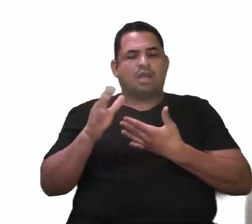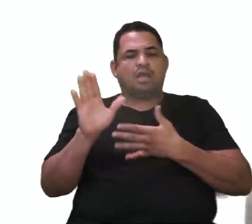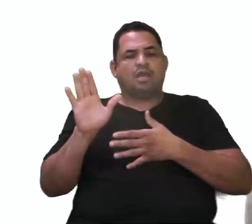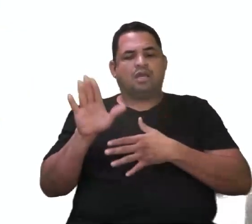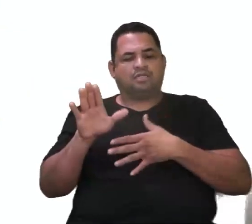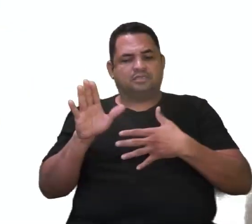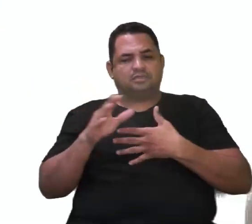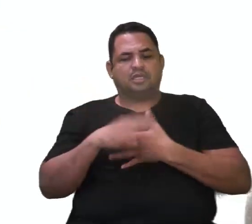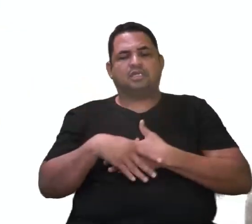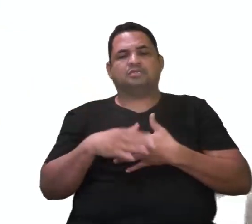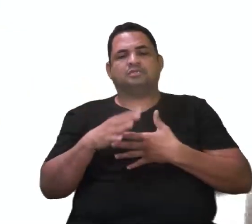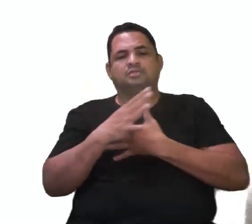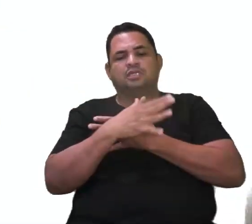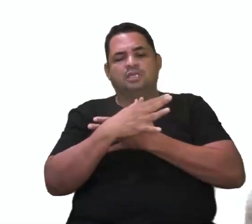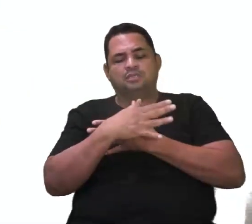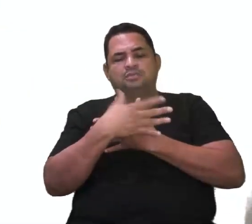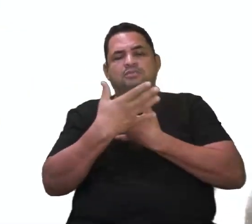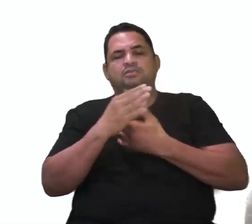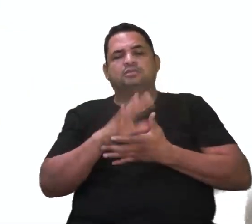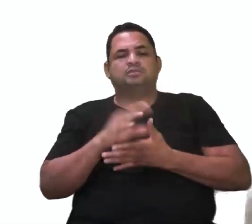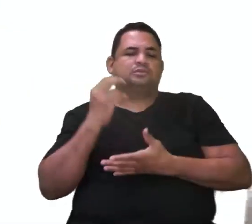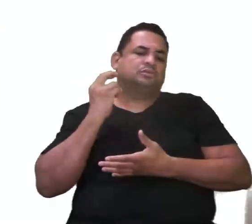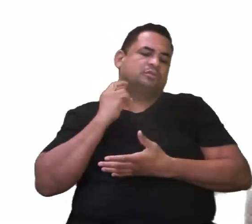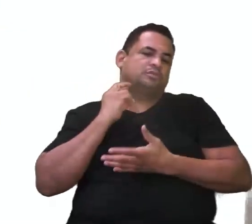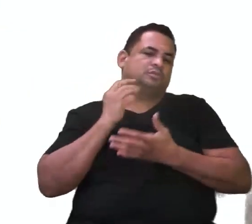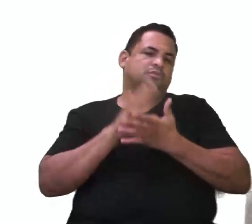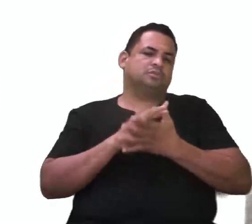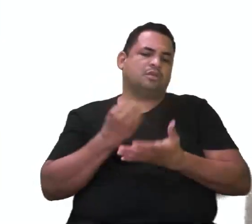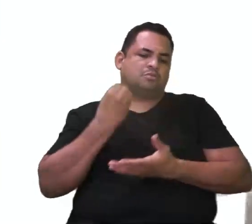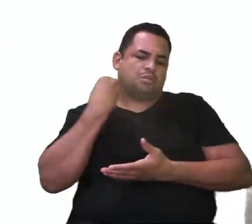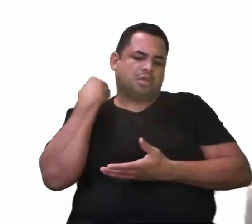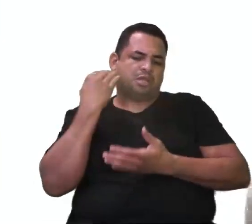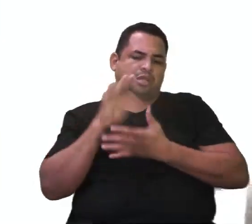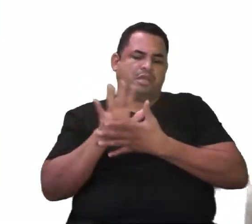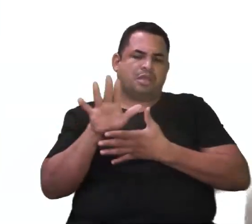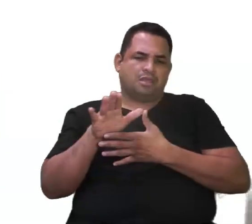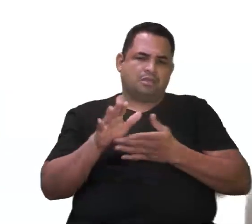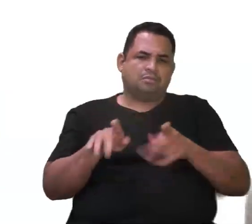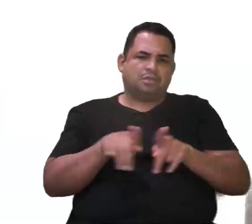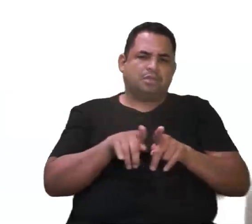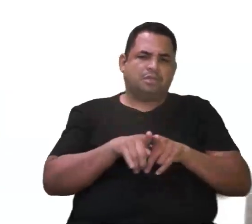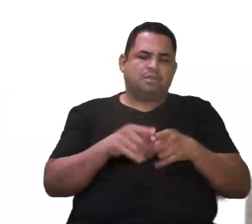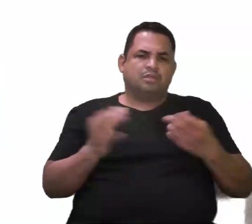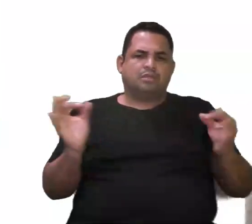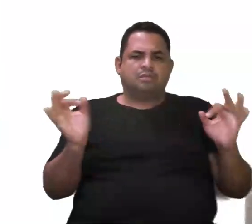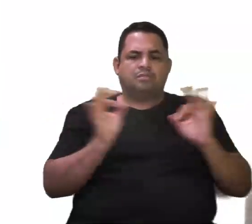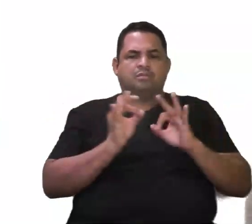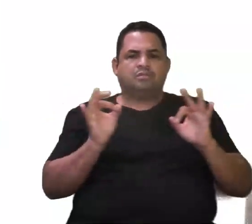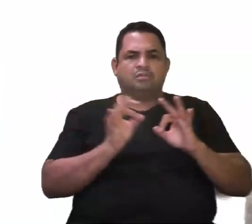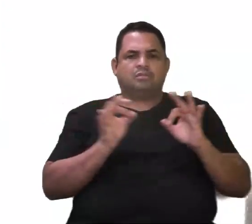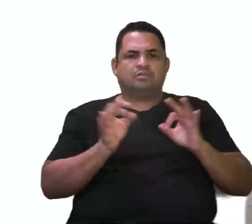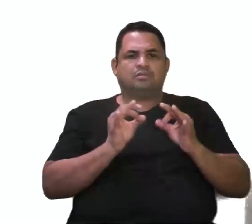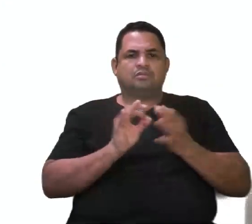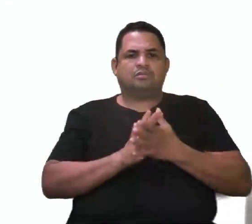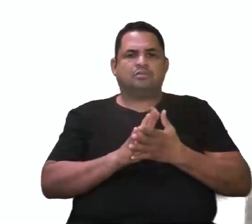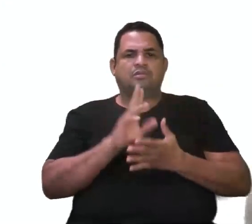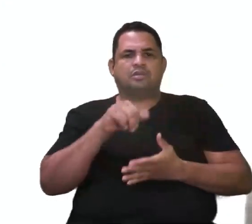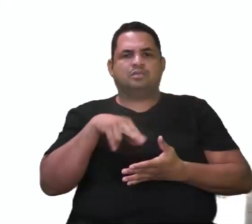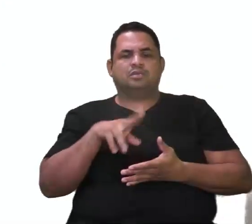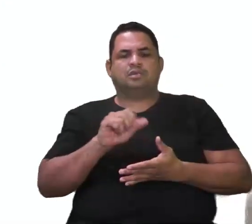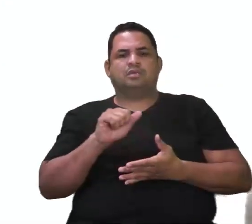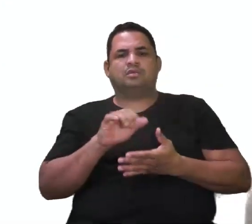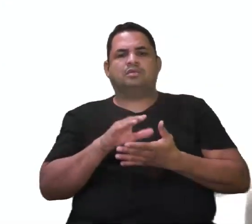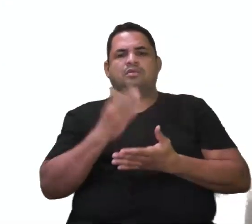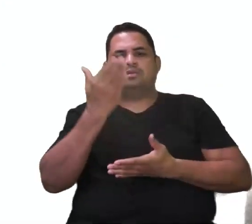baleia. Todas eles têm estruturas ósseas com carpo, metacarpo, una, rádio. Perfeito? Agora, vamos para a analogia.